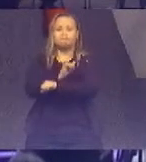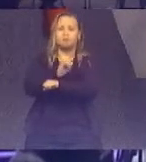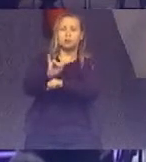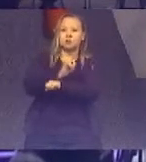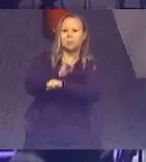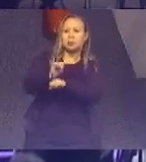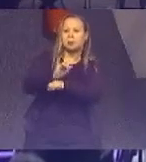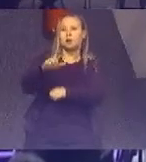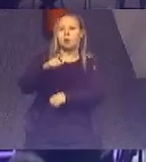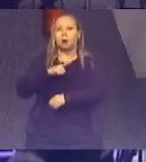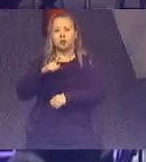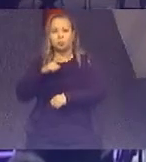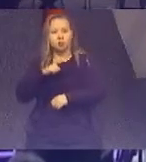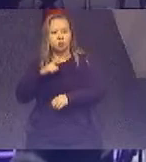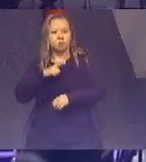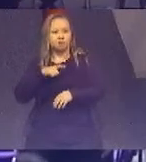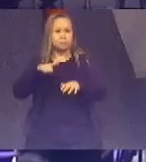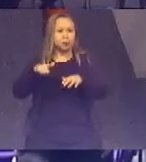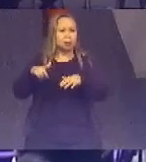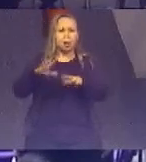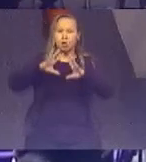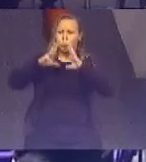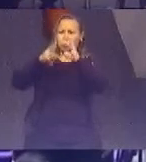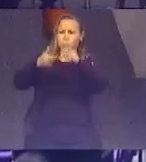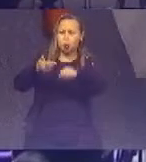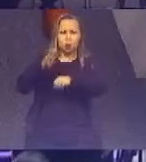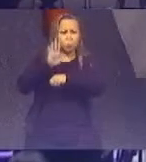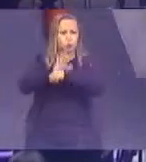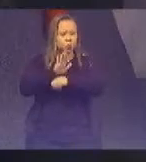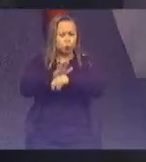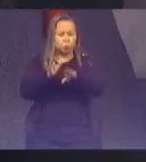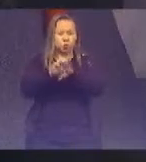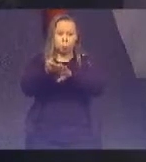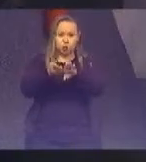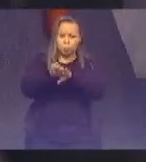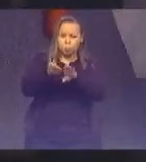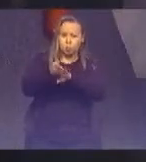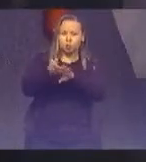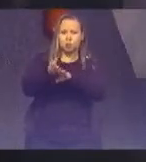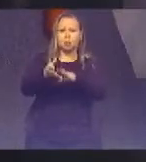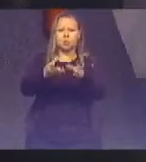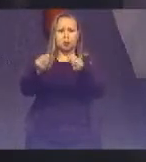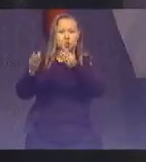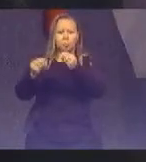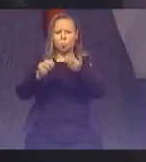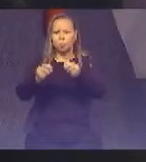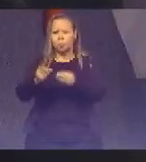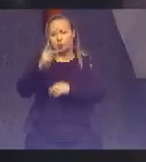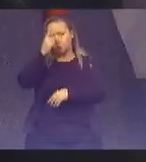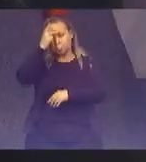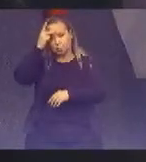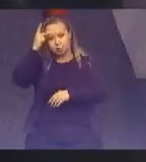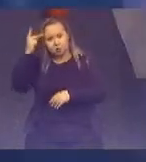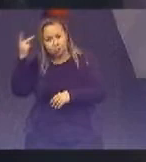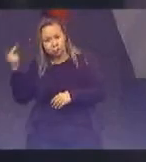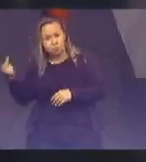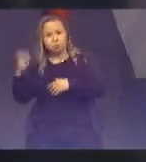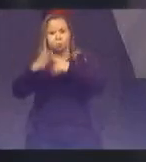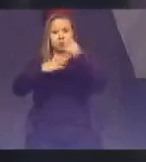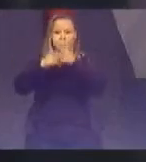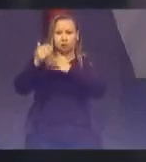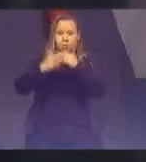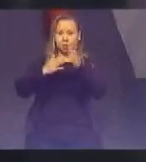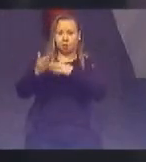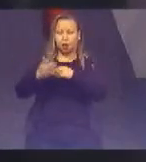de todas as unidades do Conselho e já resulta em inúmeros que atestam o desempenho positivo do CNJ.